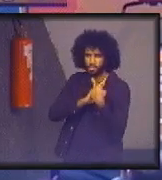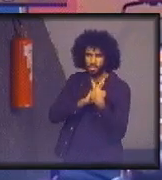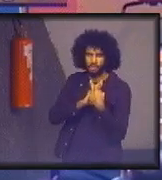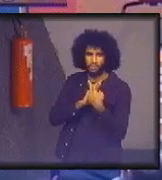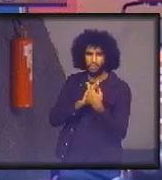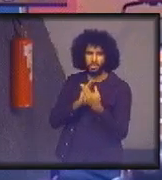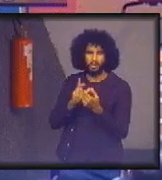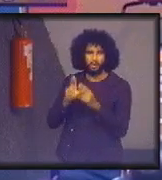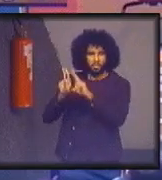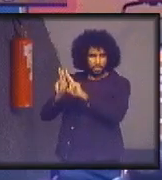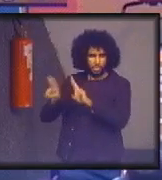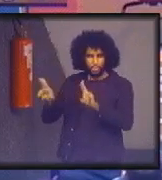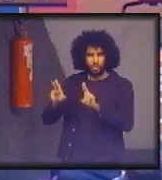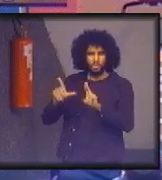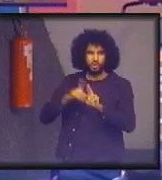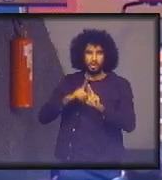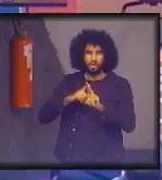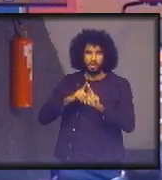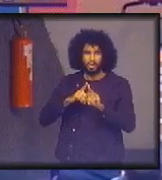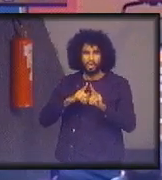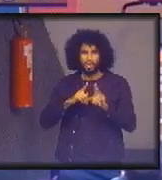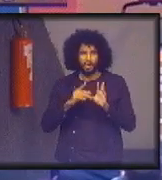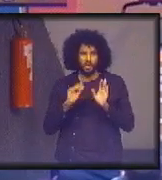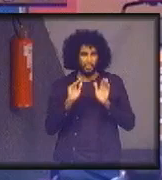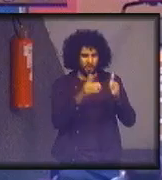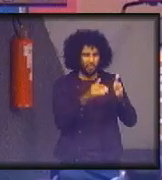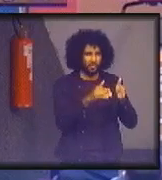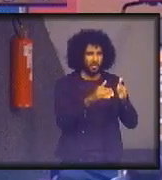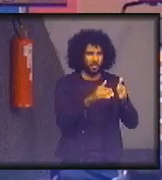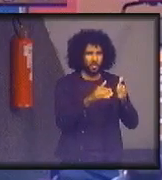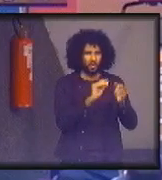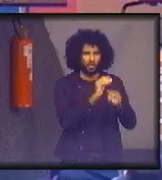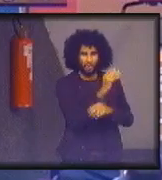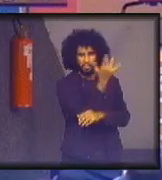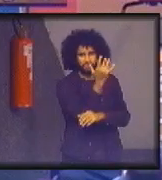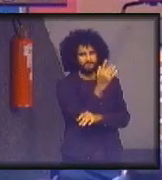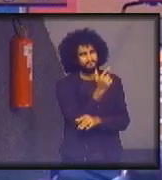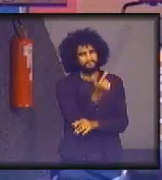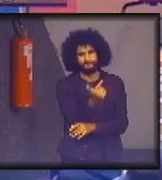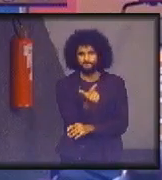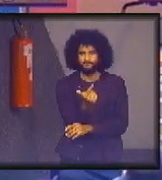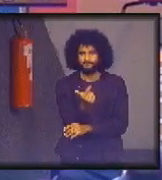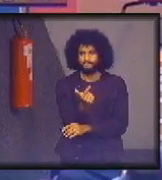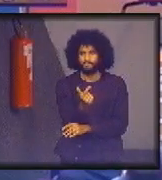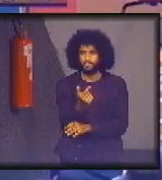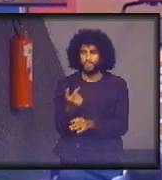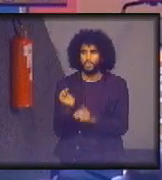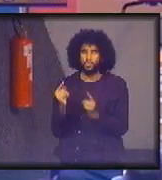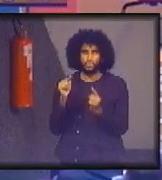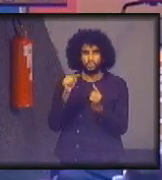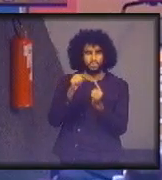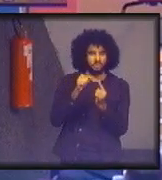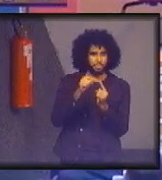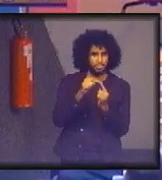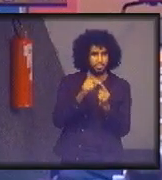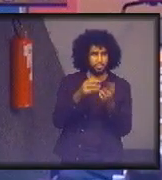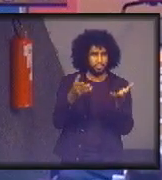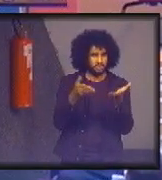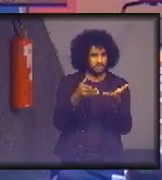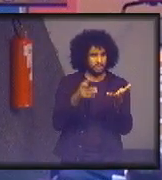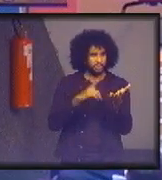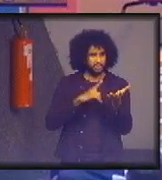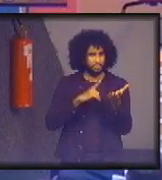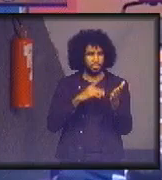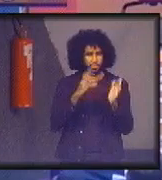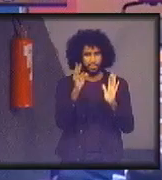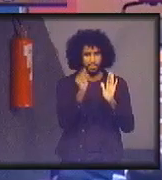muito de meio ambiente, foram feitos pelo Coffee Anand com problemas. Os objetivos do milênio se aplicam muito